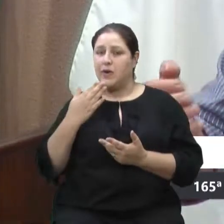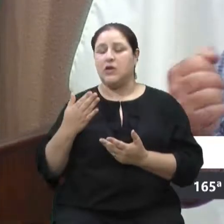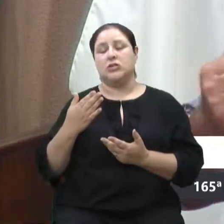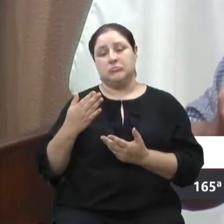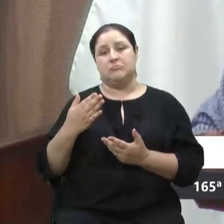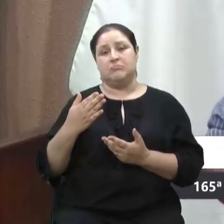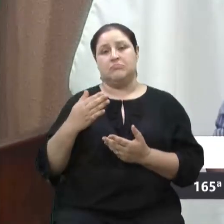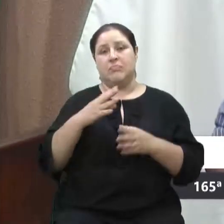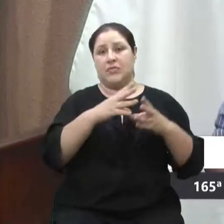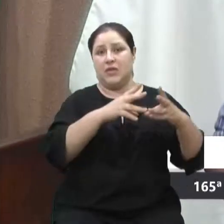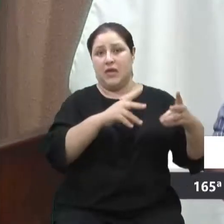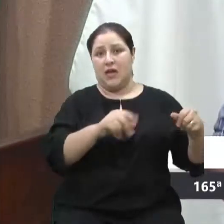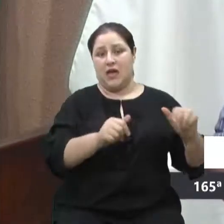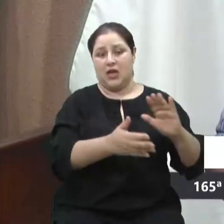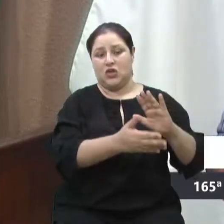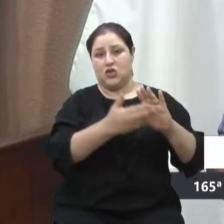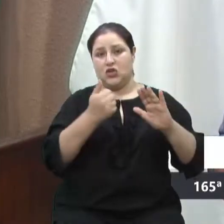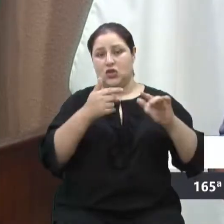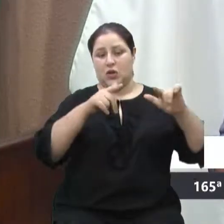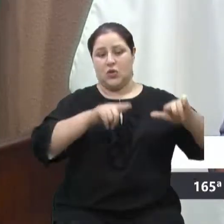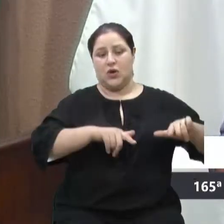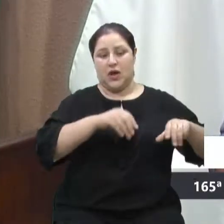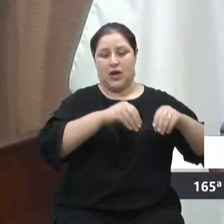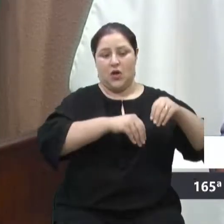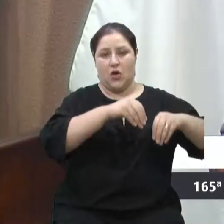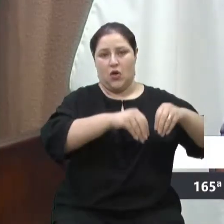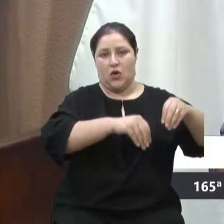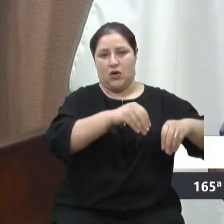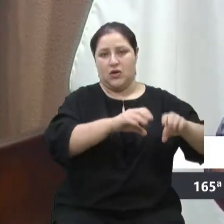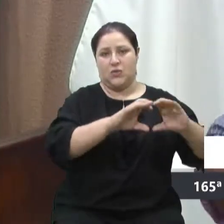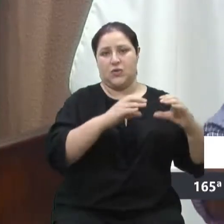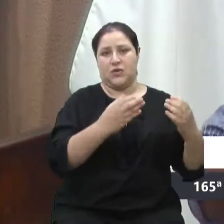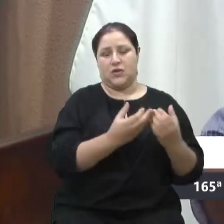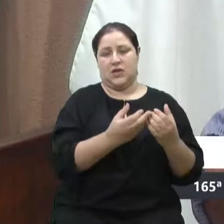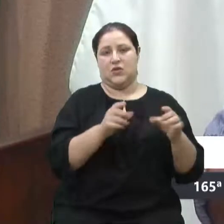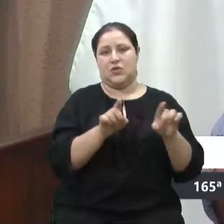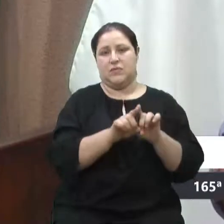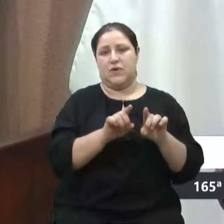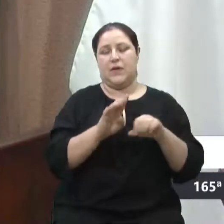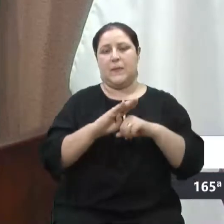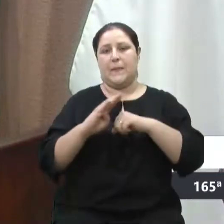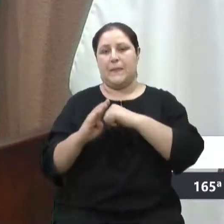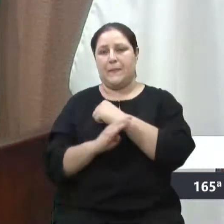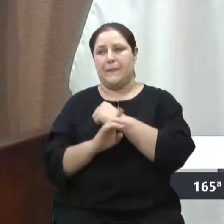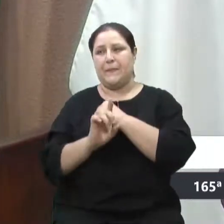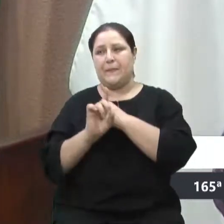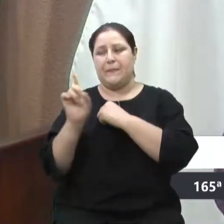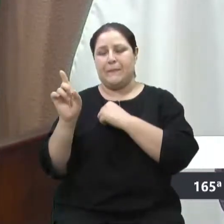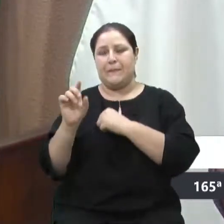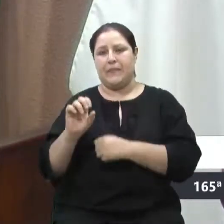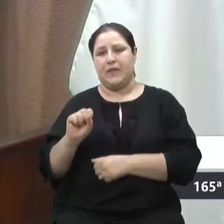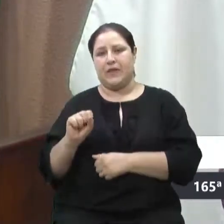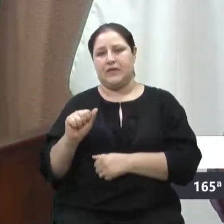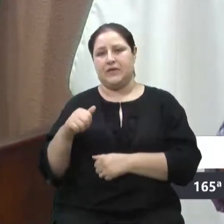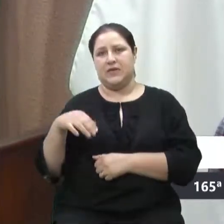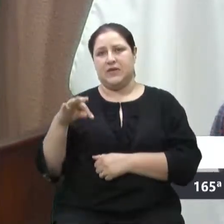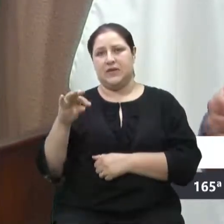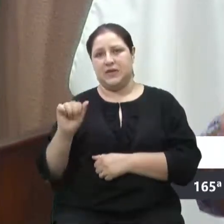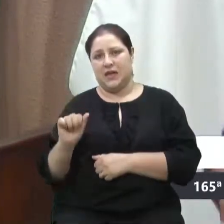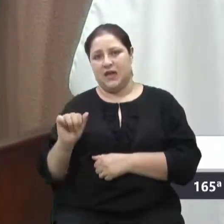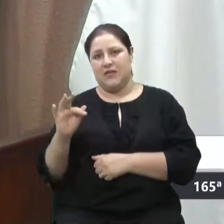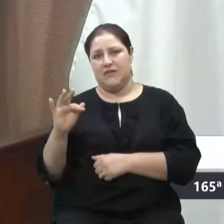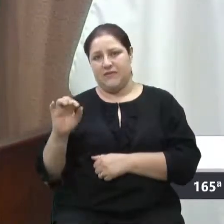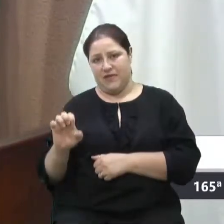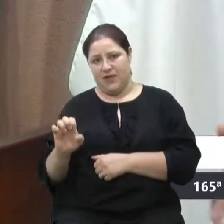Que estiveram no Santa Fé e derrubaram o modo da brigada. Ah, mas em tanto é a favor que